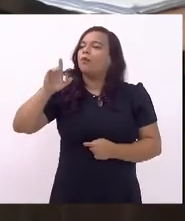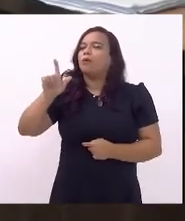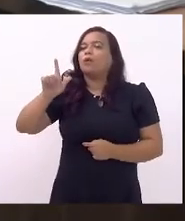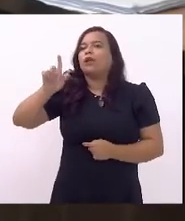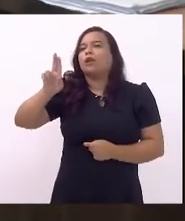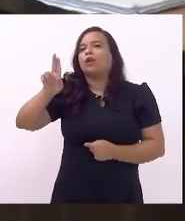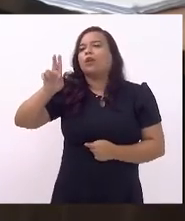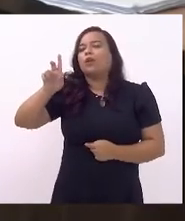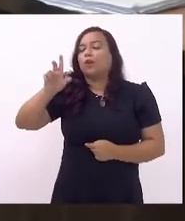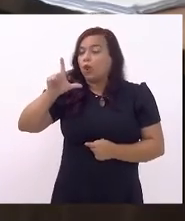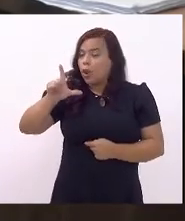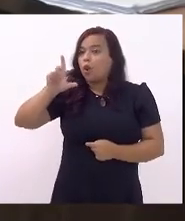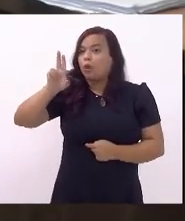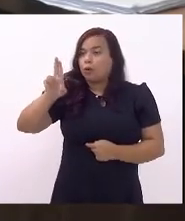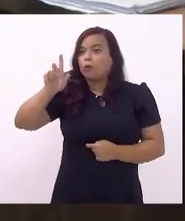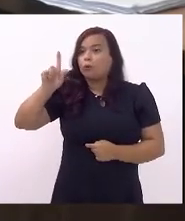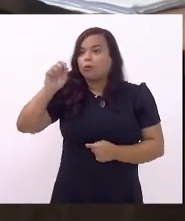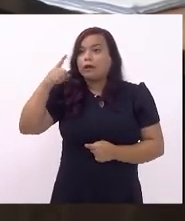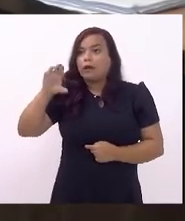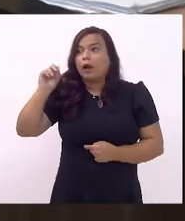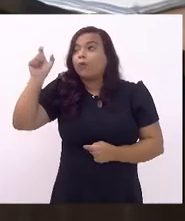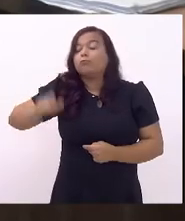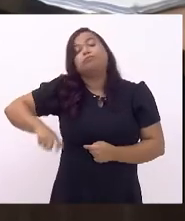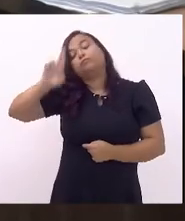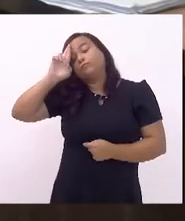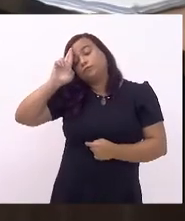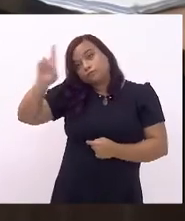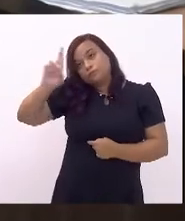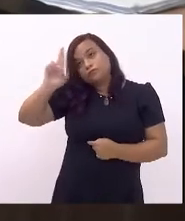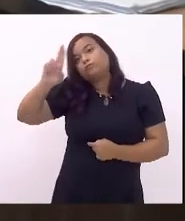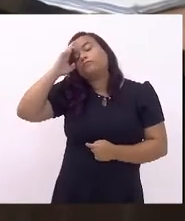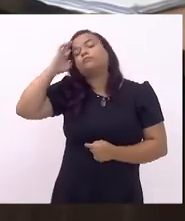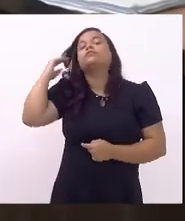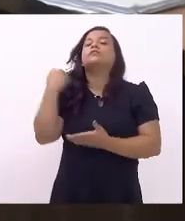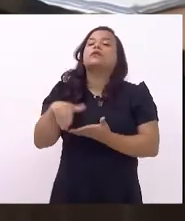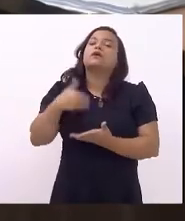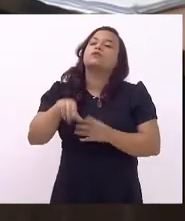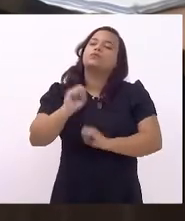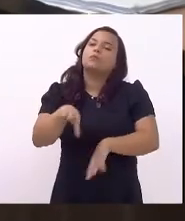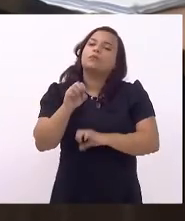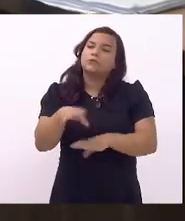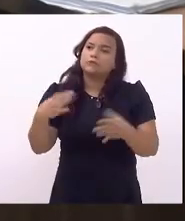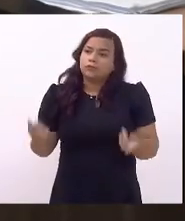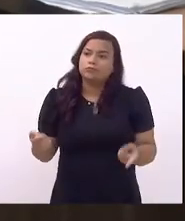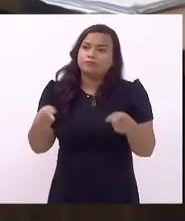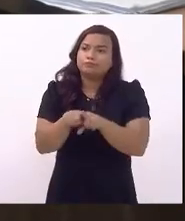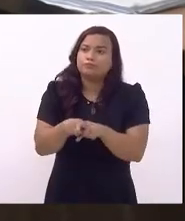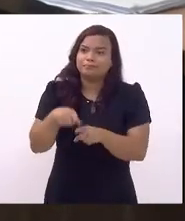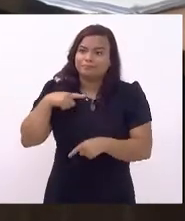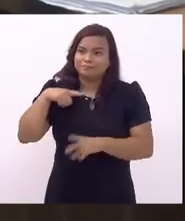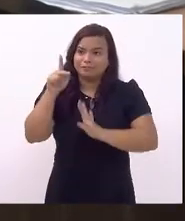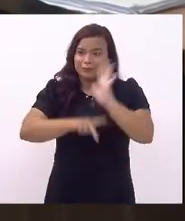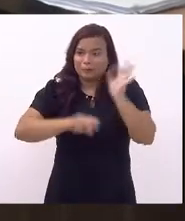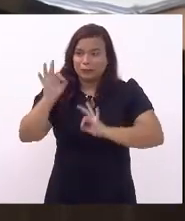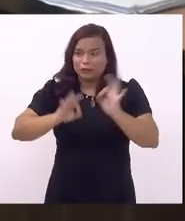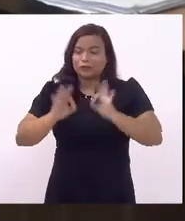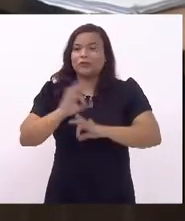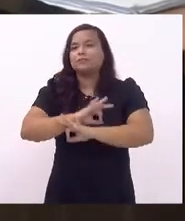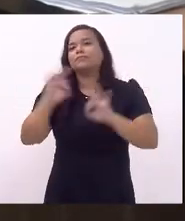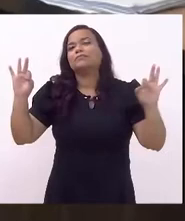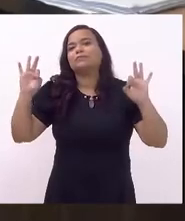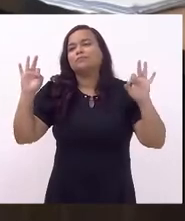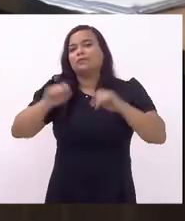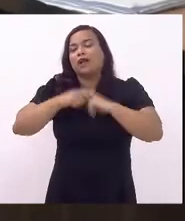responsável da Seduc pelo projeto. Então, parceria com a Seduc, a construção dessa parceria da